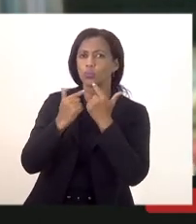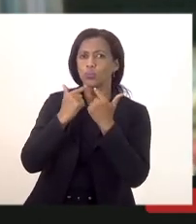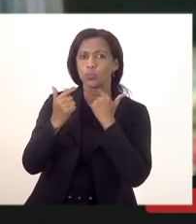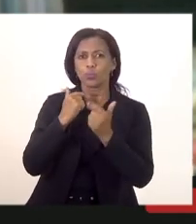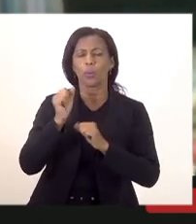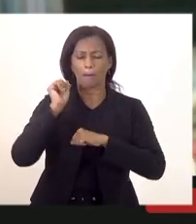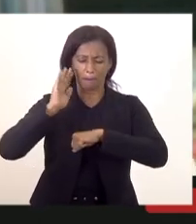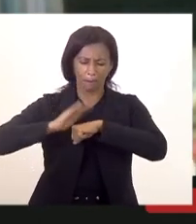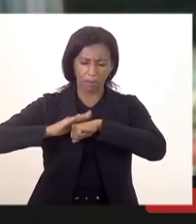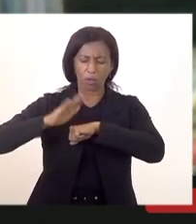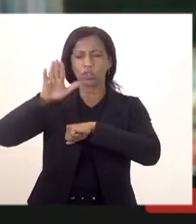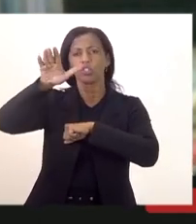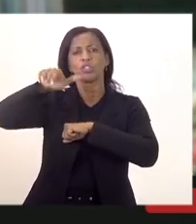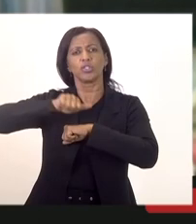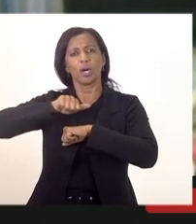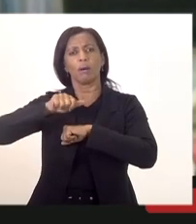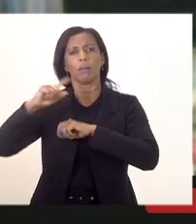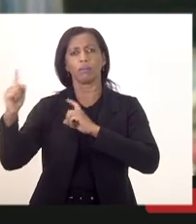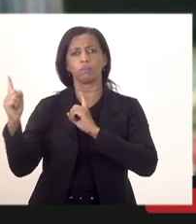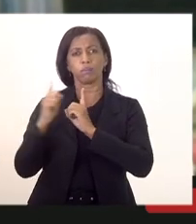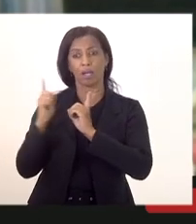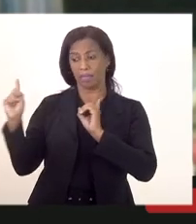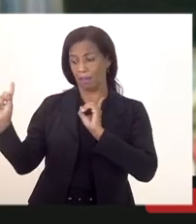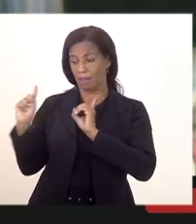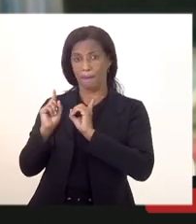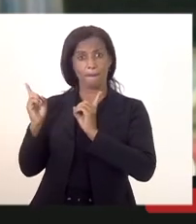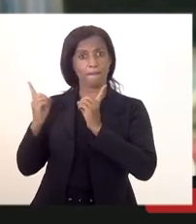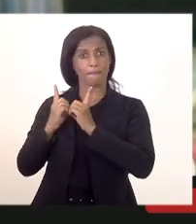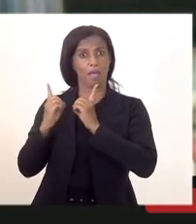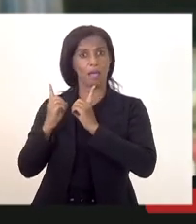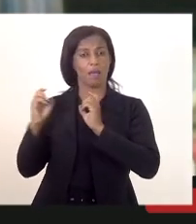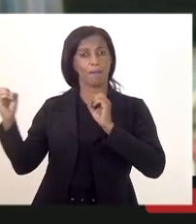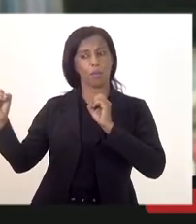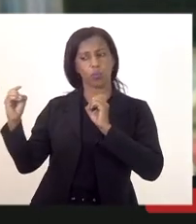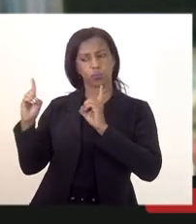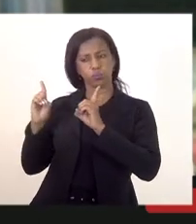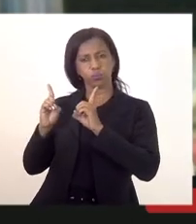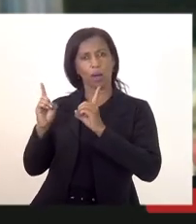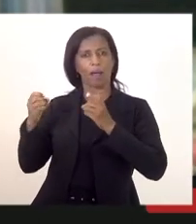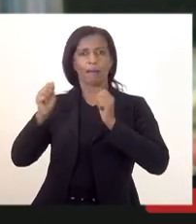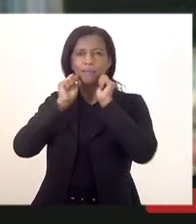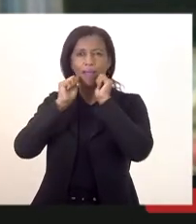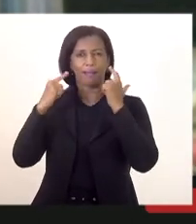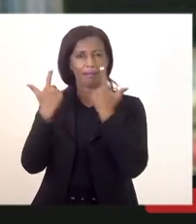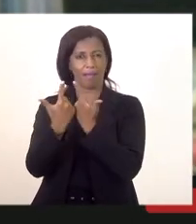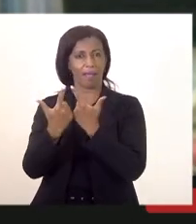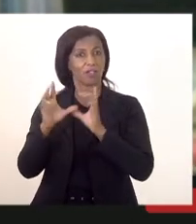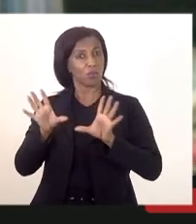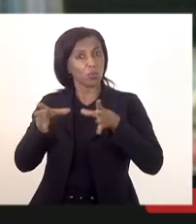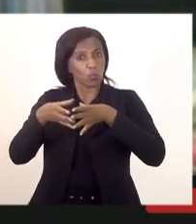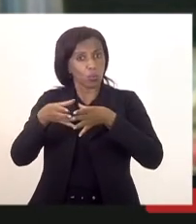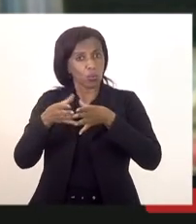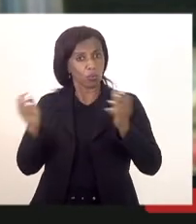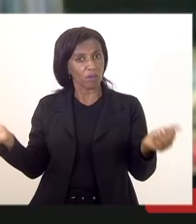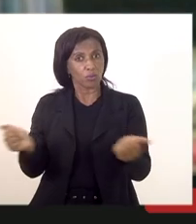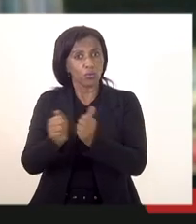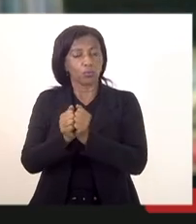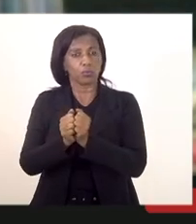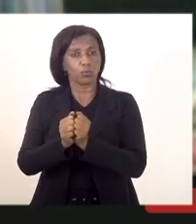chama ele aí nós estamos aqui próximo da Assembleia Legislativa ele vai aí com a equipe dele e a gente consegue